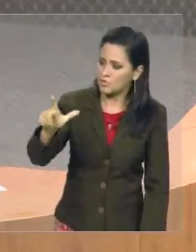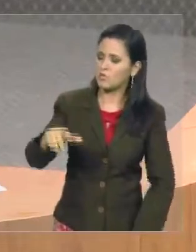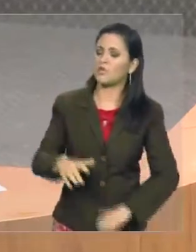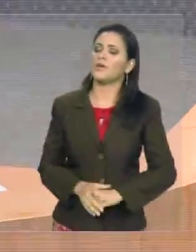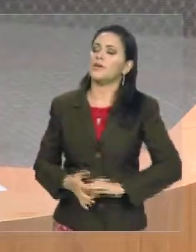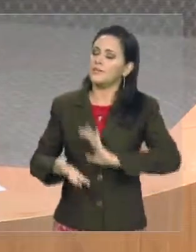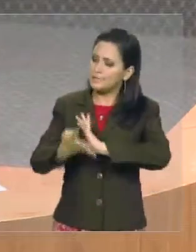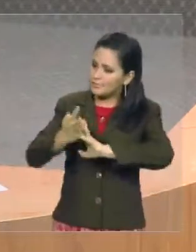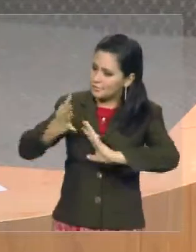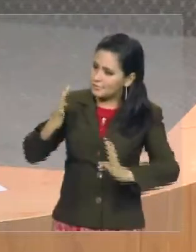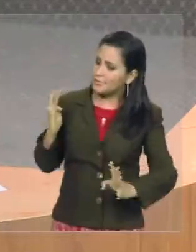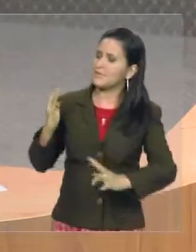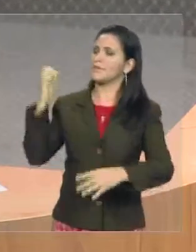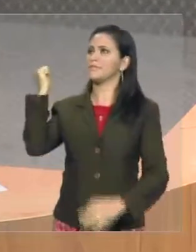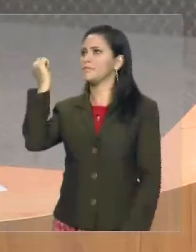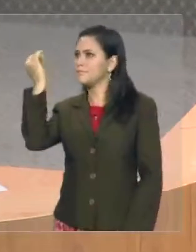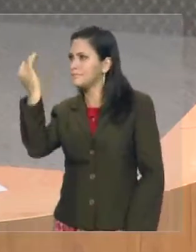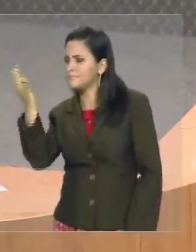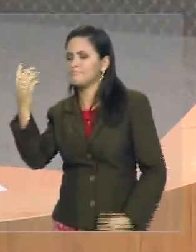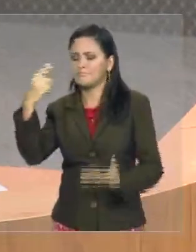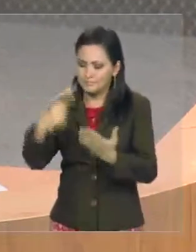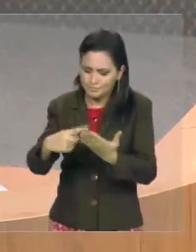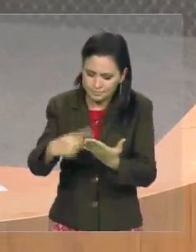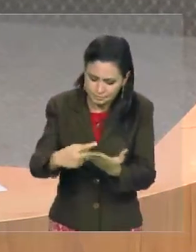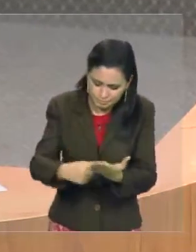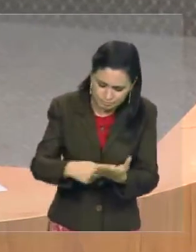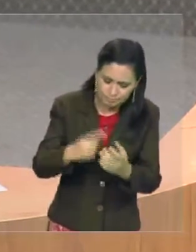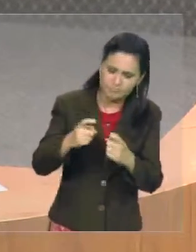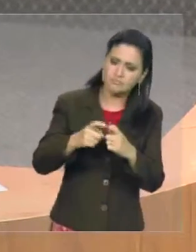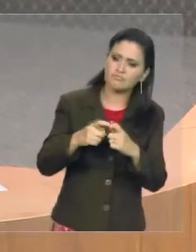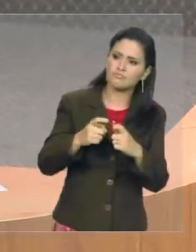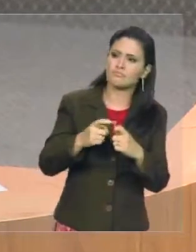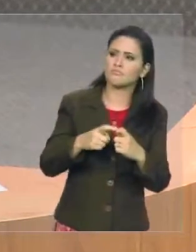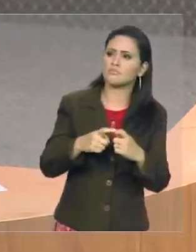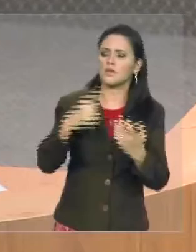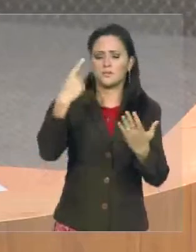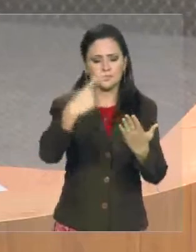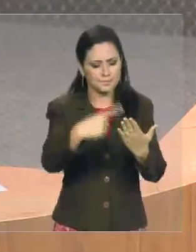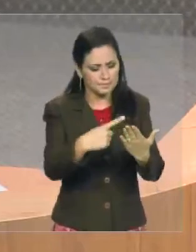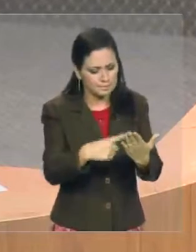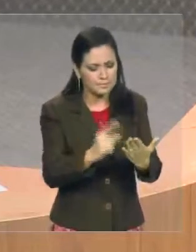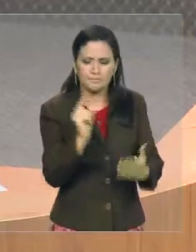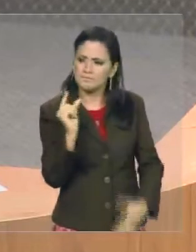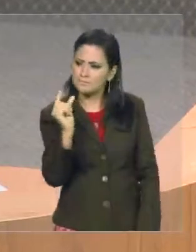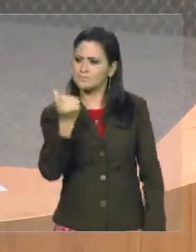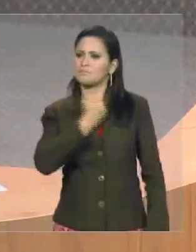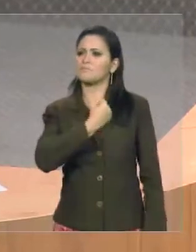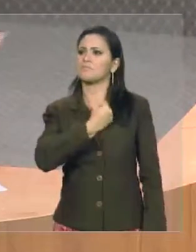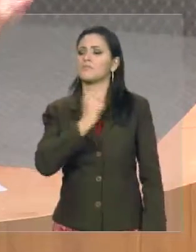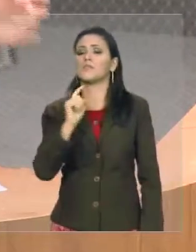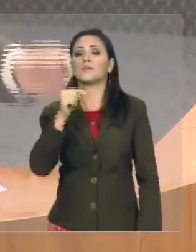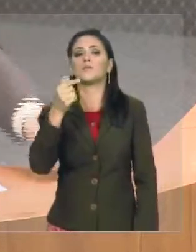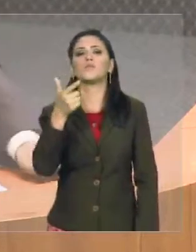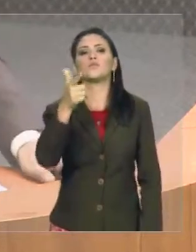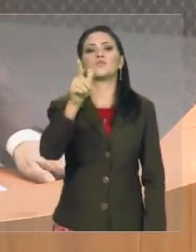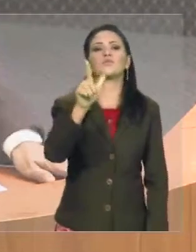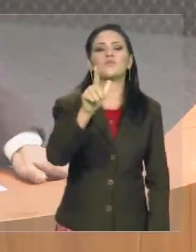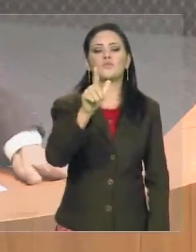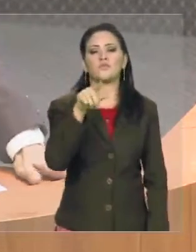para a fila, para a marcação de consulta, para um pré-agendamento, para depois falar com o médico.